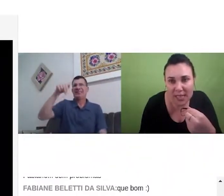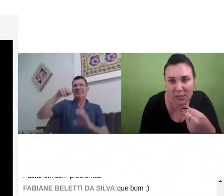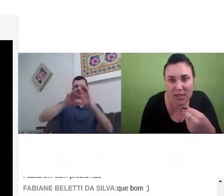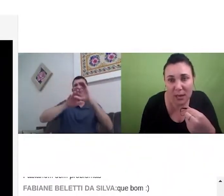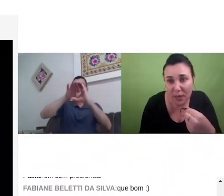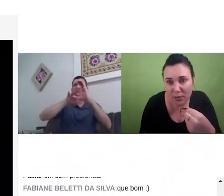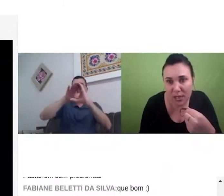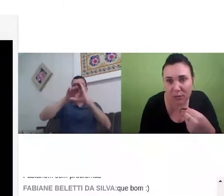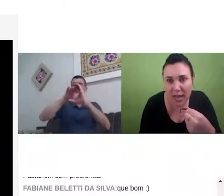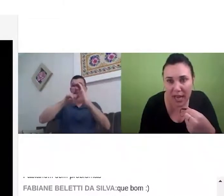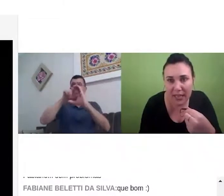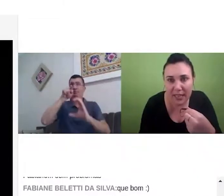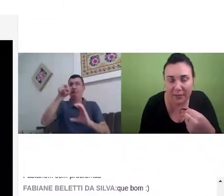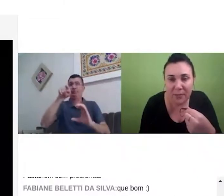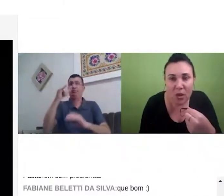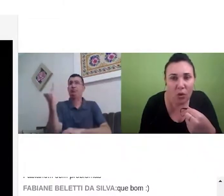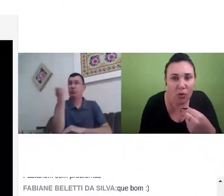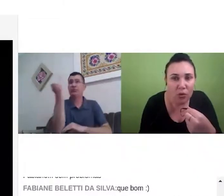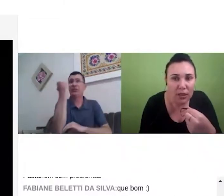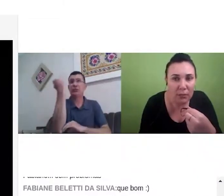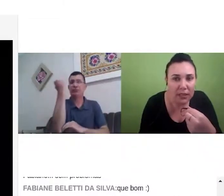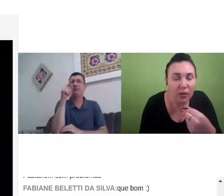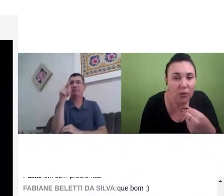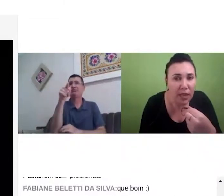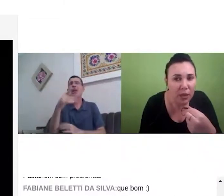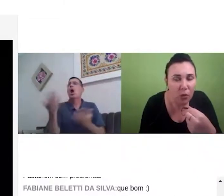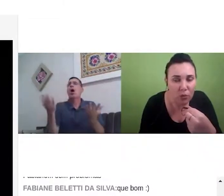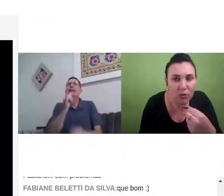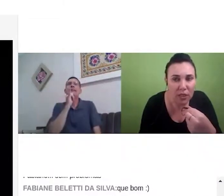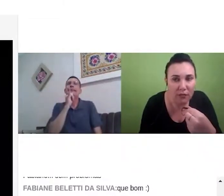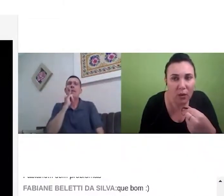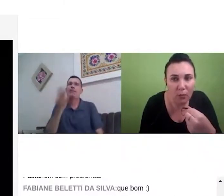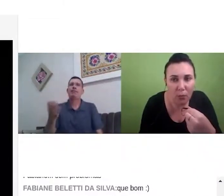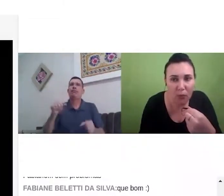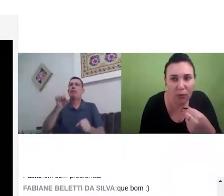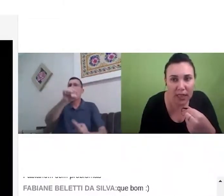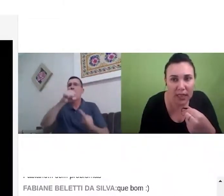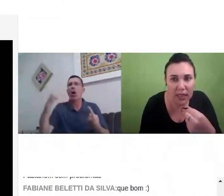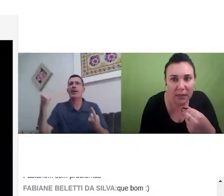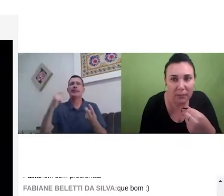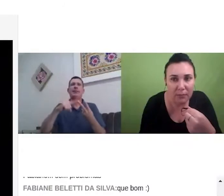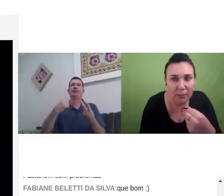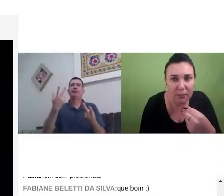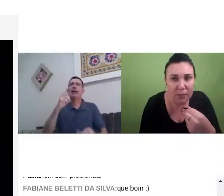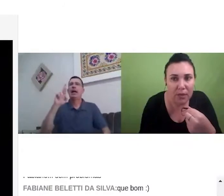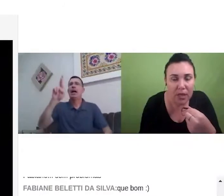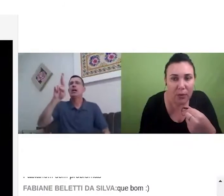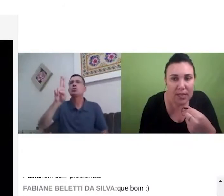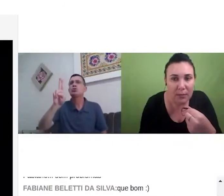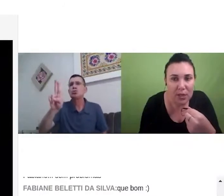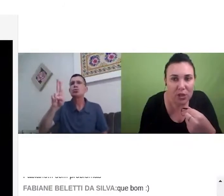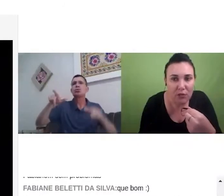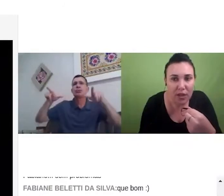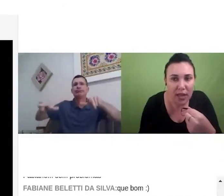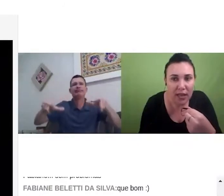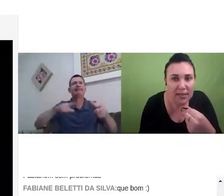a comunicação se dá pelo celular, né, ou também tem o QR Code que eu queria falar um pouco, né, que, por